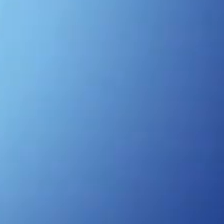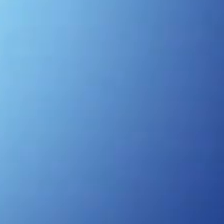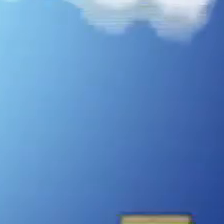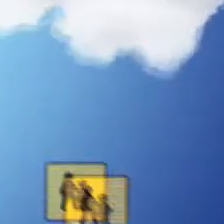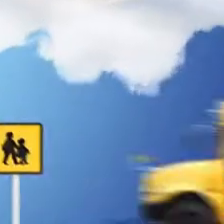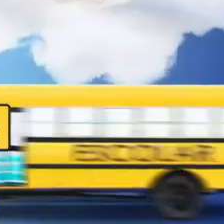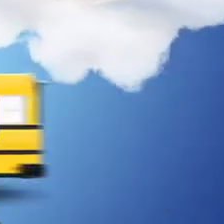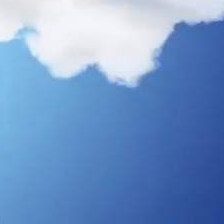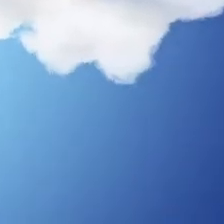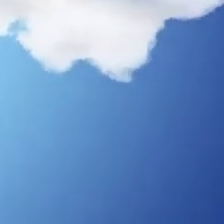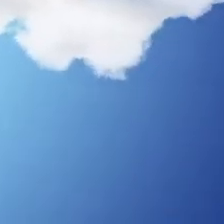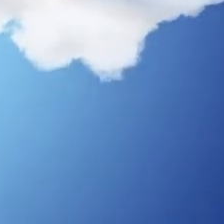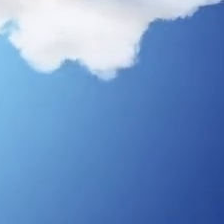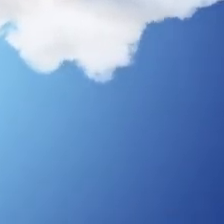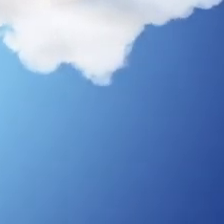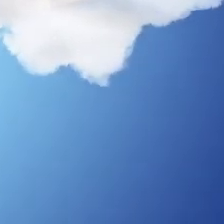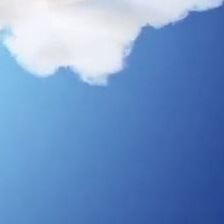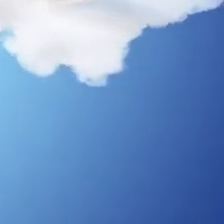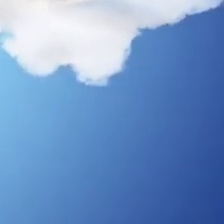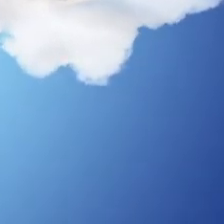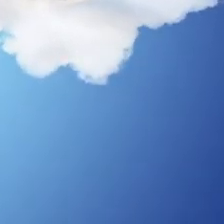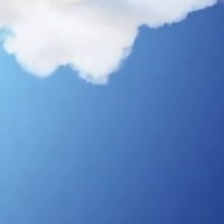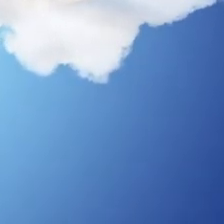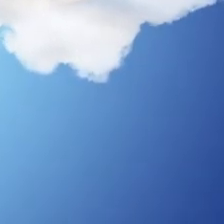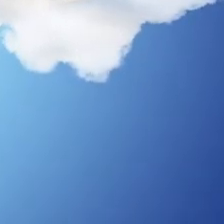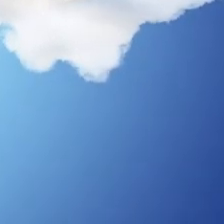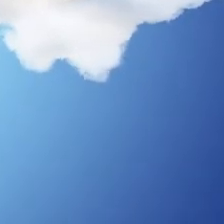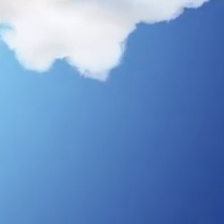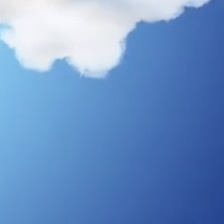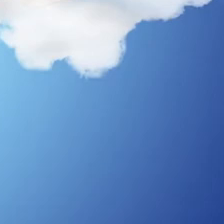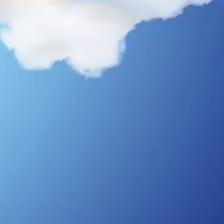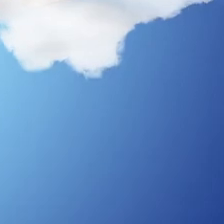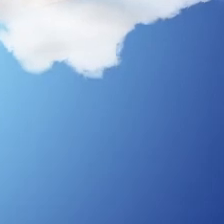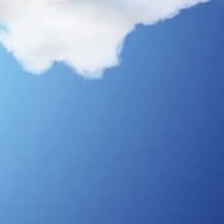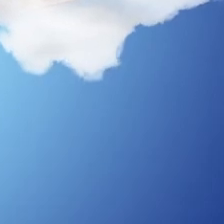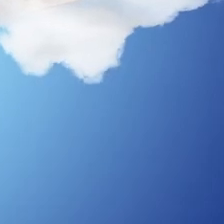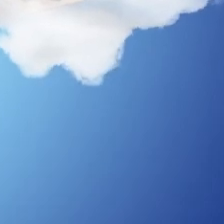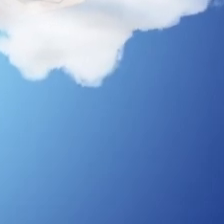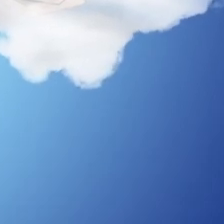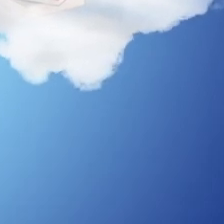Bons estudos até próxima aula. Tchau, tchau.